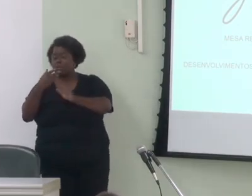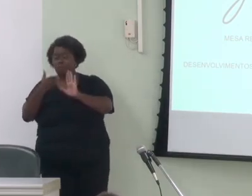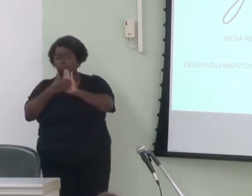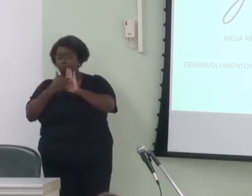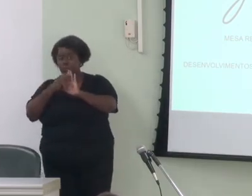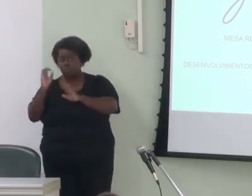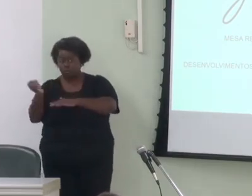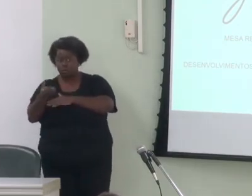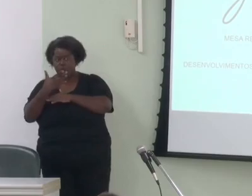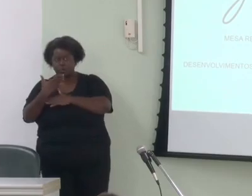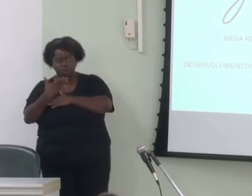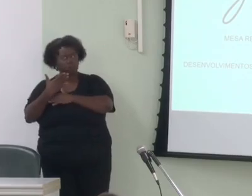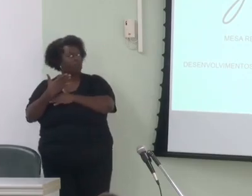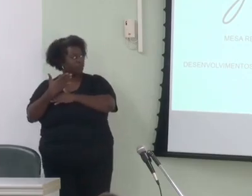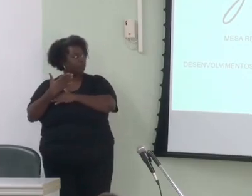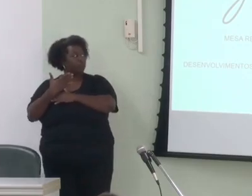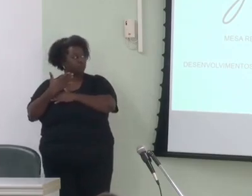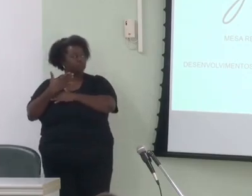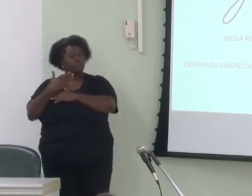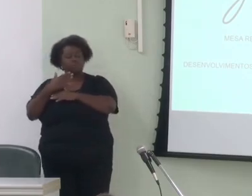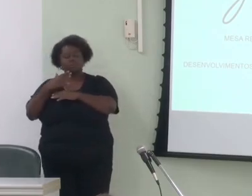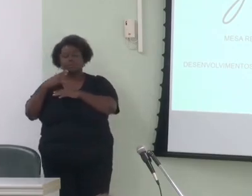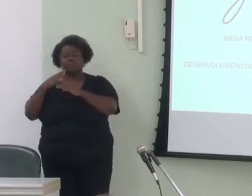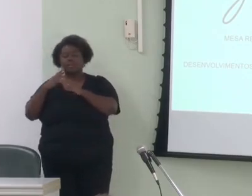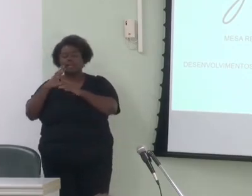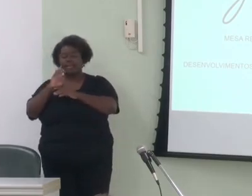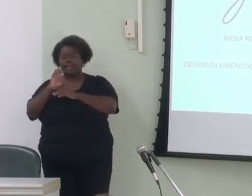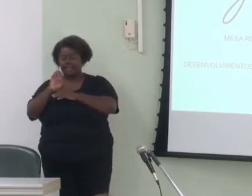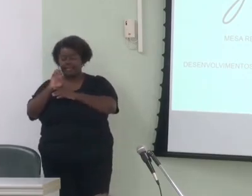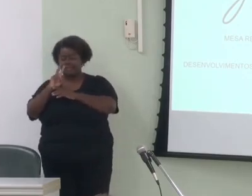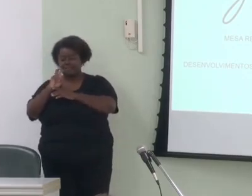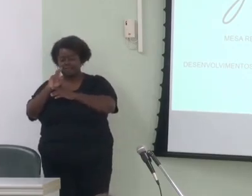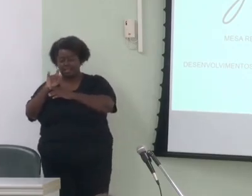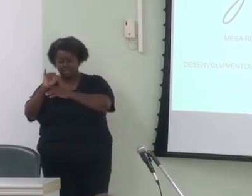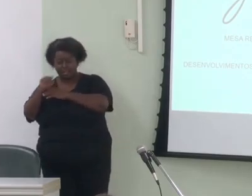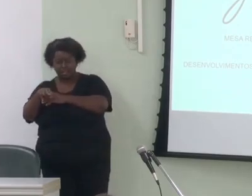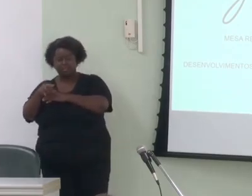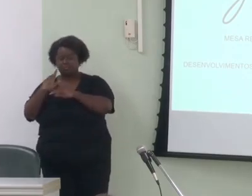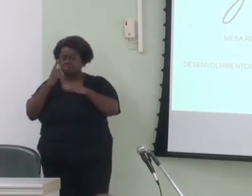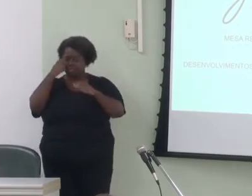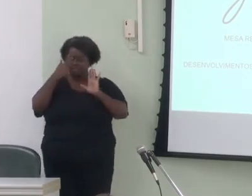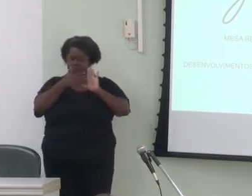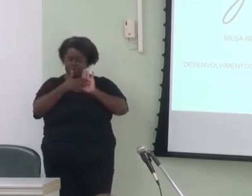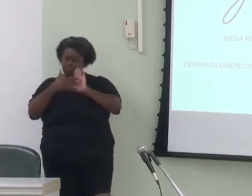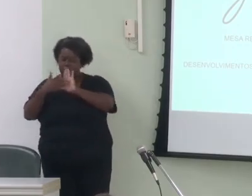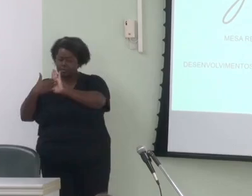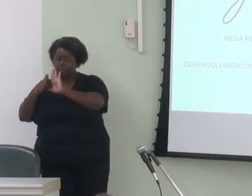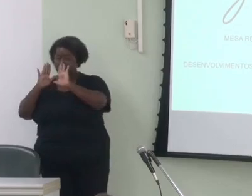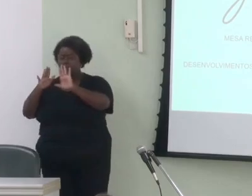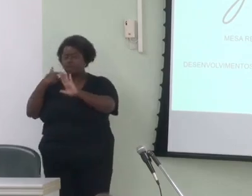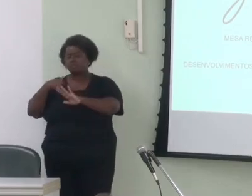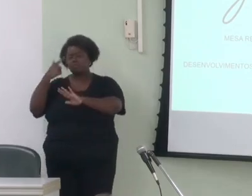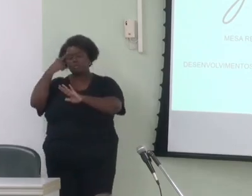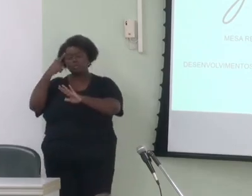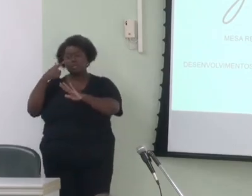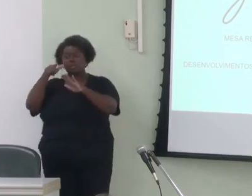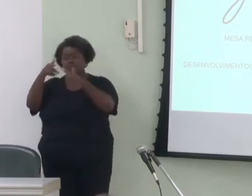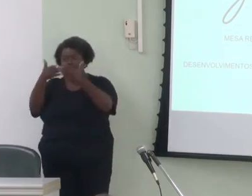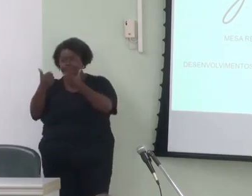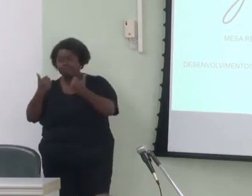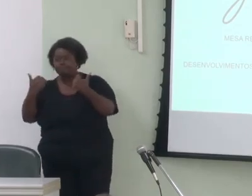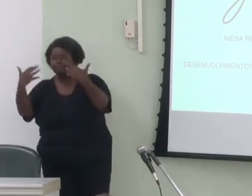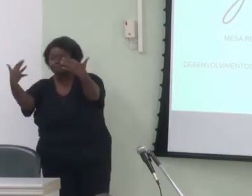nova camada do nível representacional da Evelyn Kayser. Mas, em seguida, pensei no caráter mais amplo da audiência